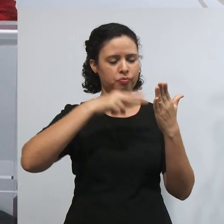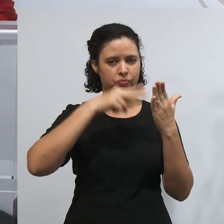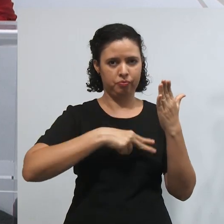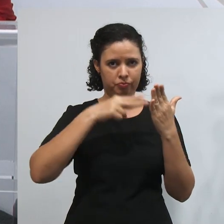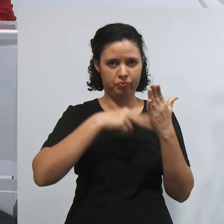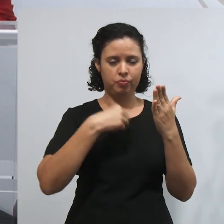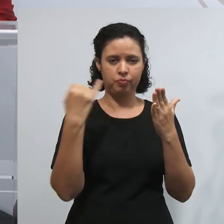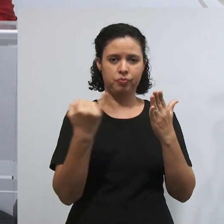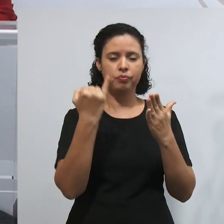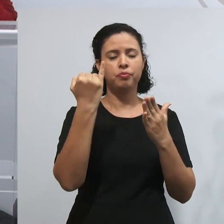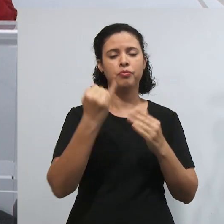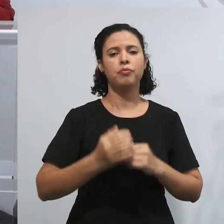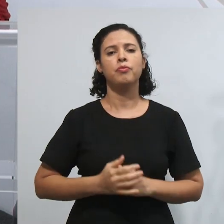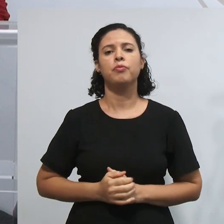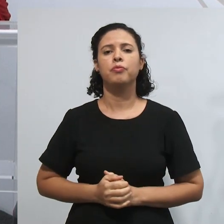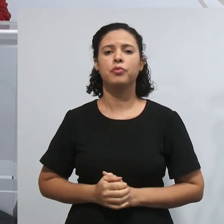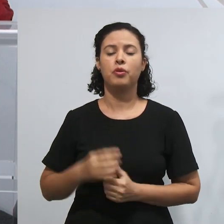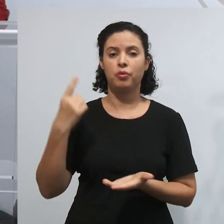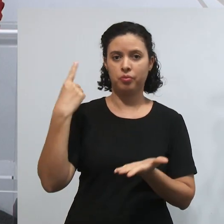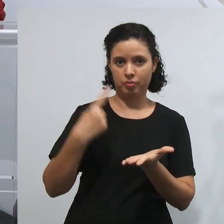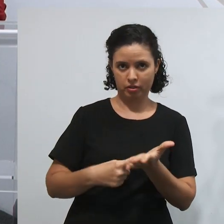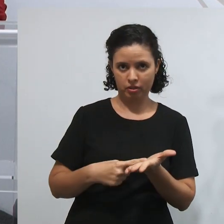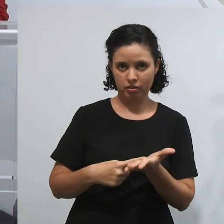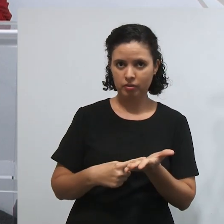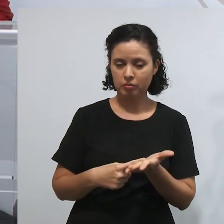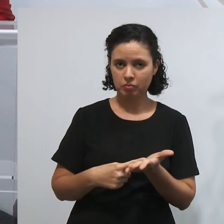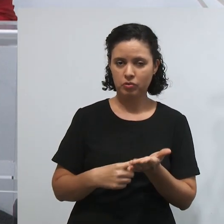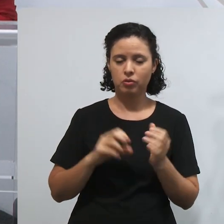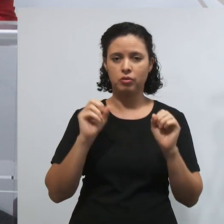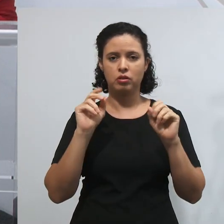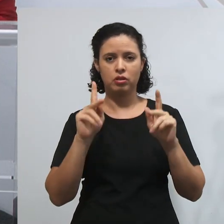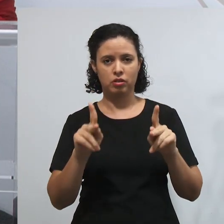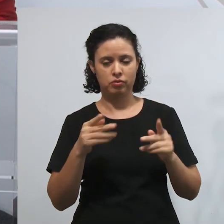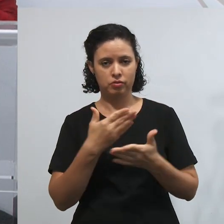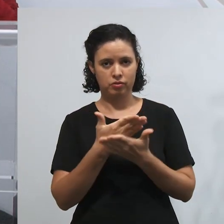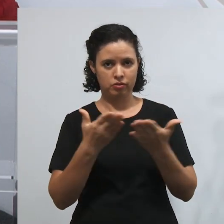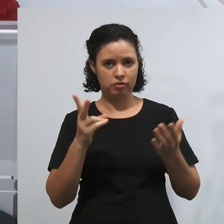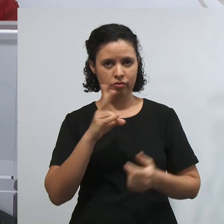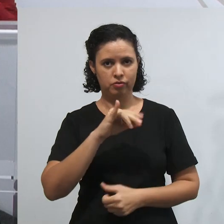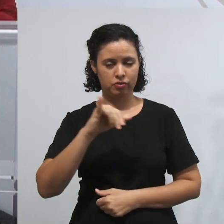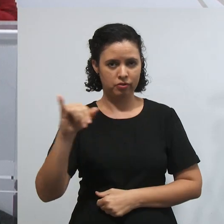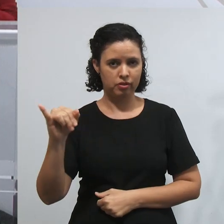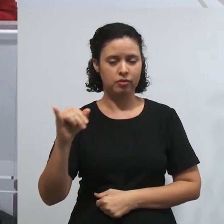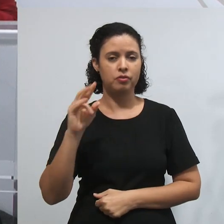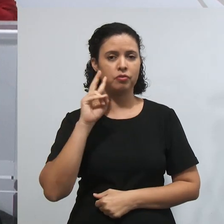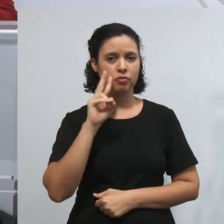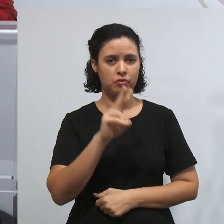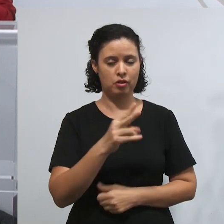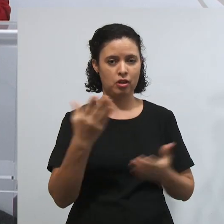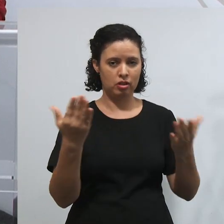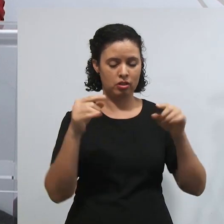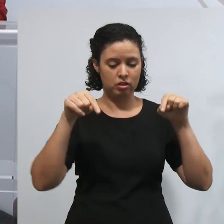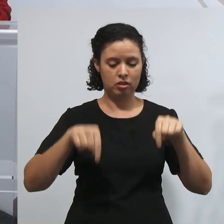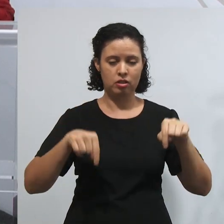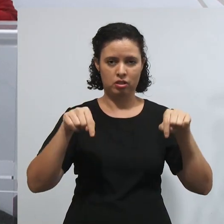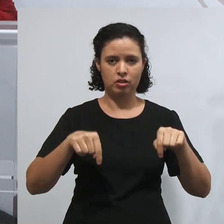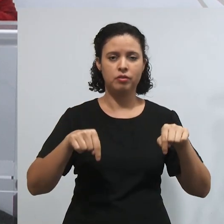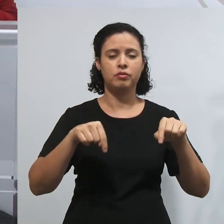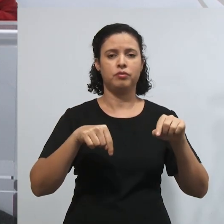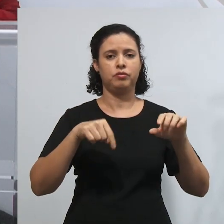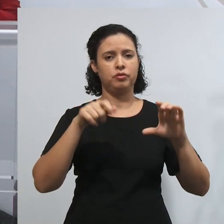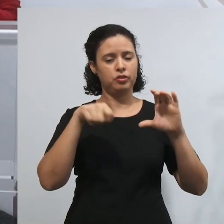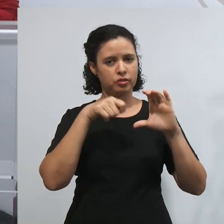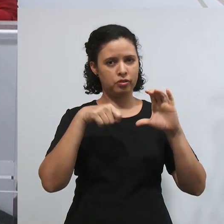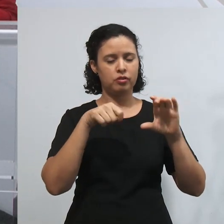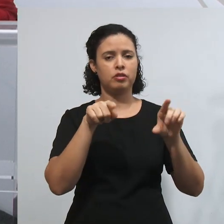minha biblioteca virtual. Está combinado? Eu posso contar com você. Você vai ver essa videoaula e vai estar com o livro aí do